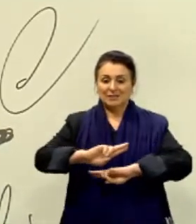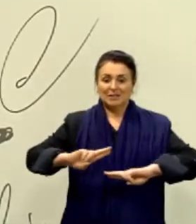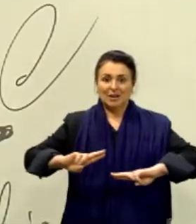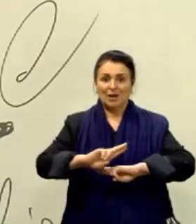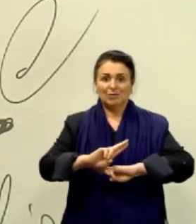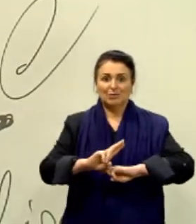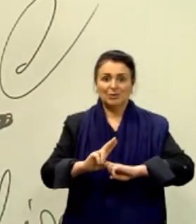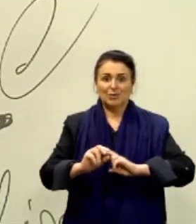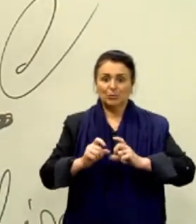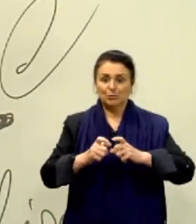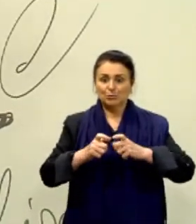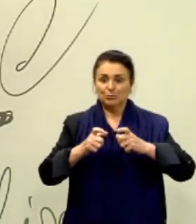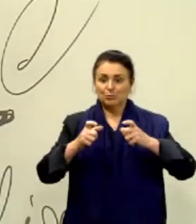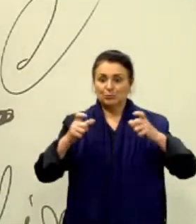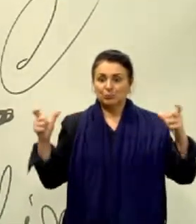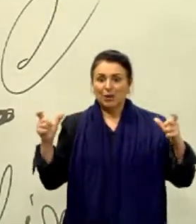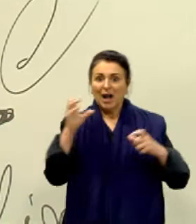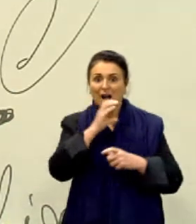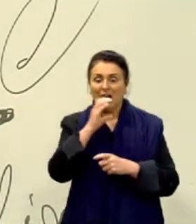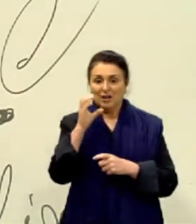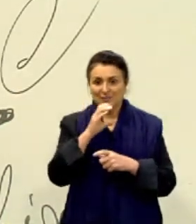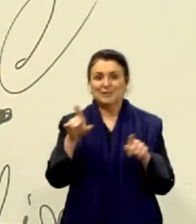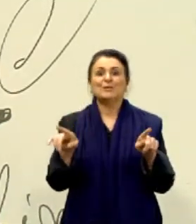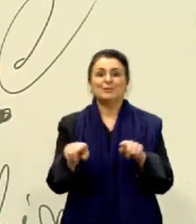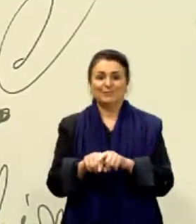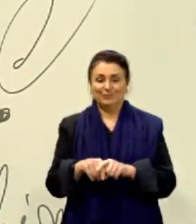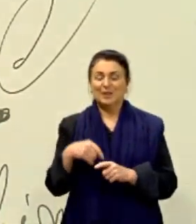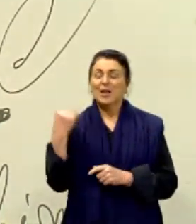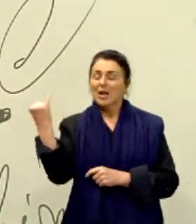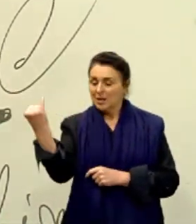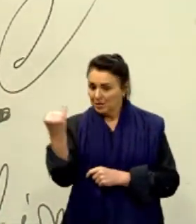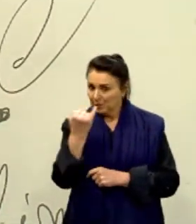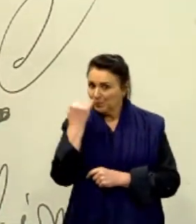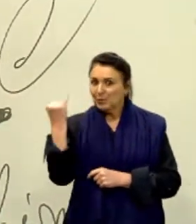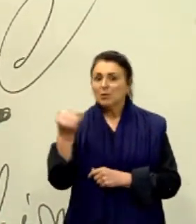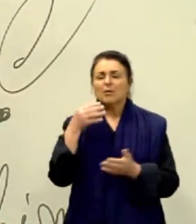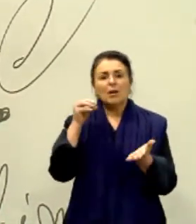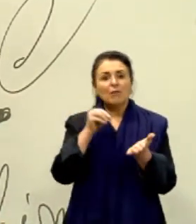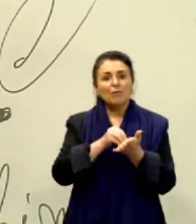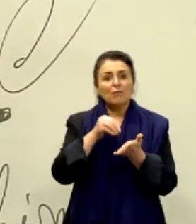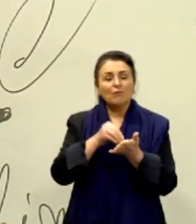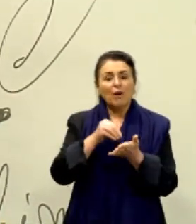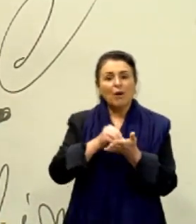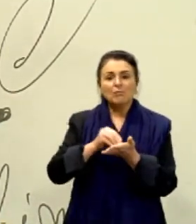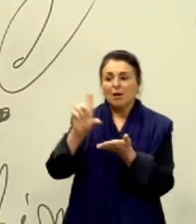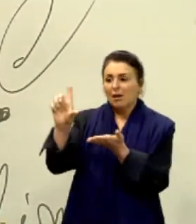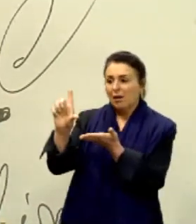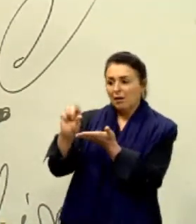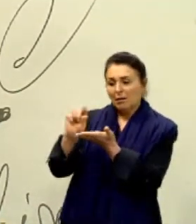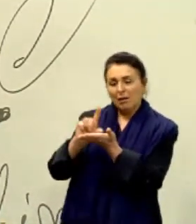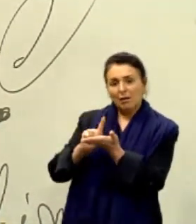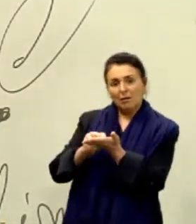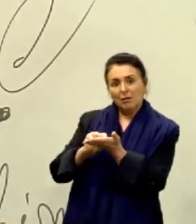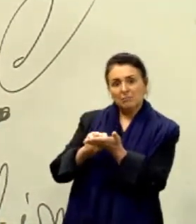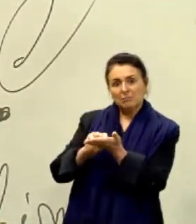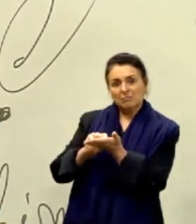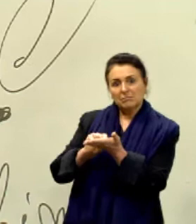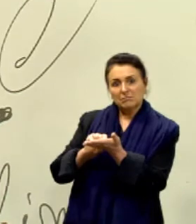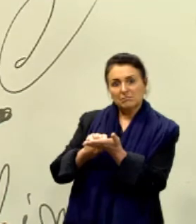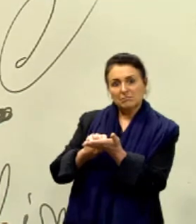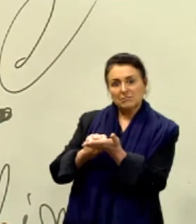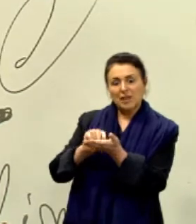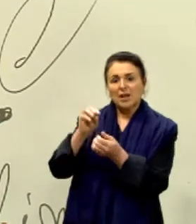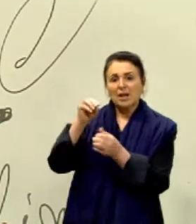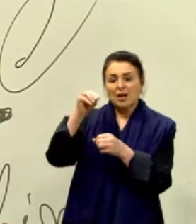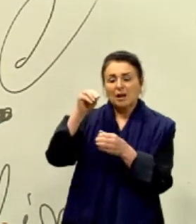Outra questão que ele está me dizendo ali, muito importante, né? Falta de investimento. Falta de